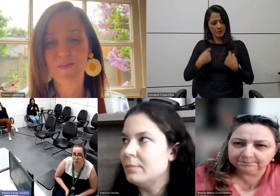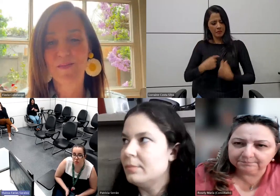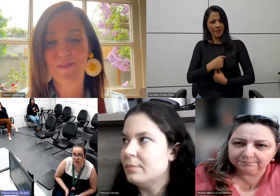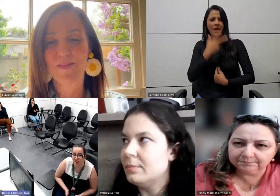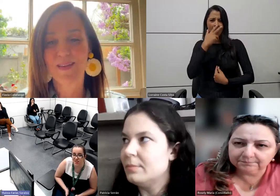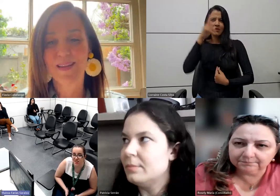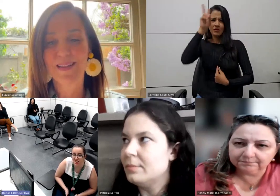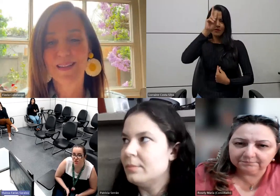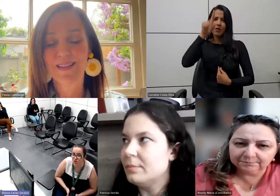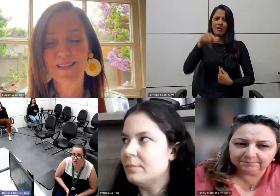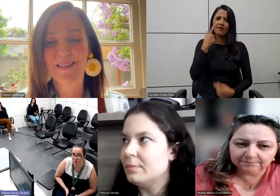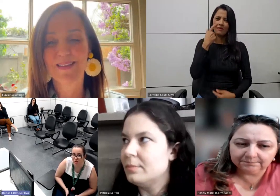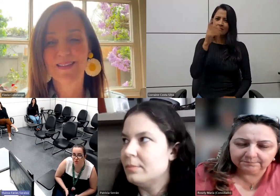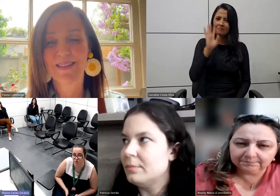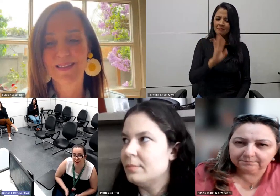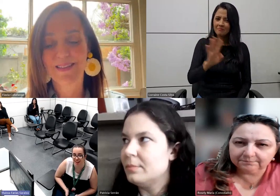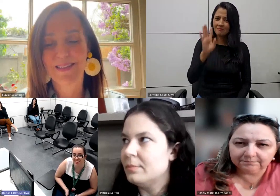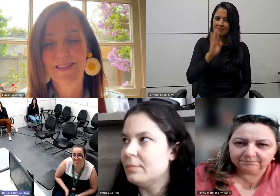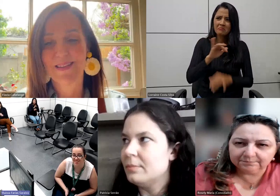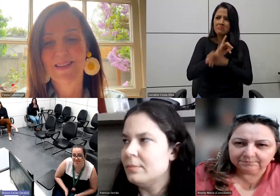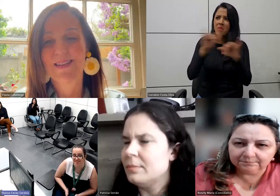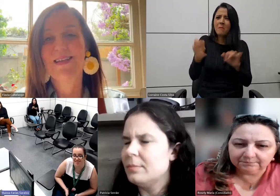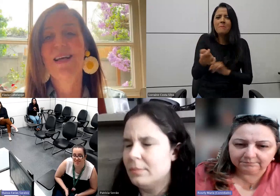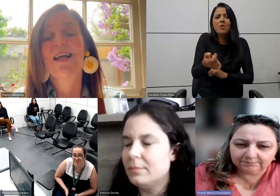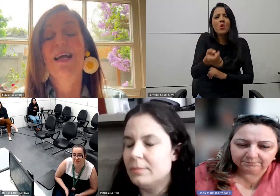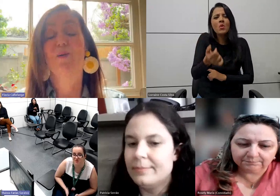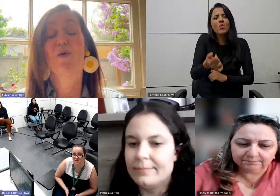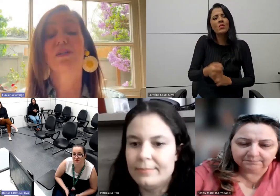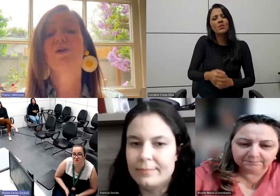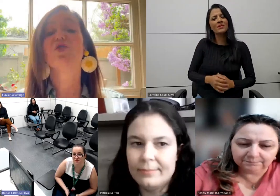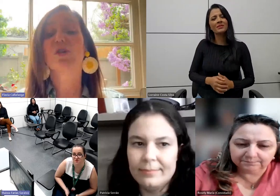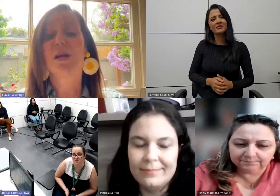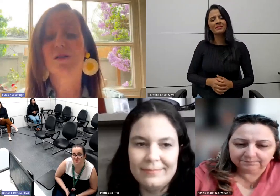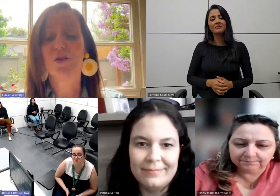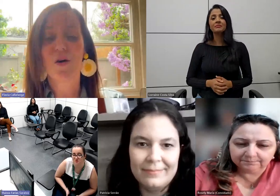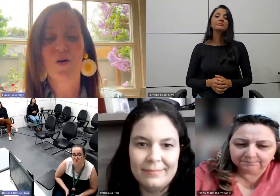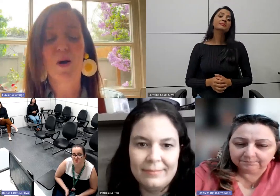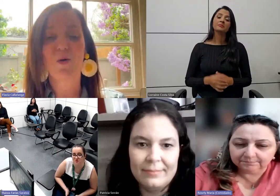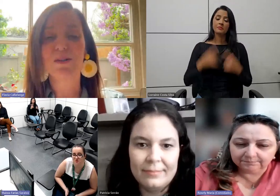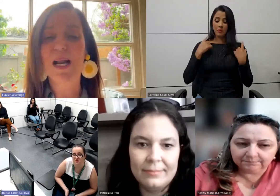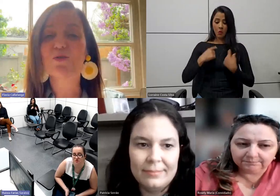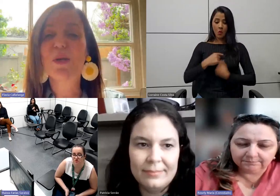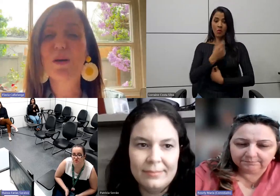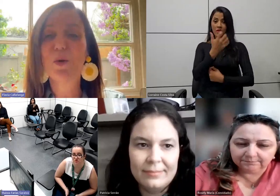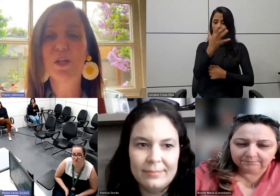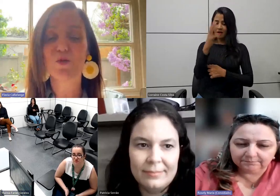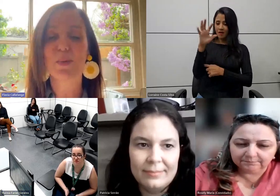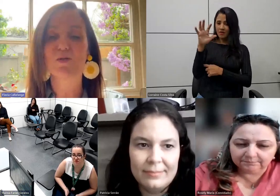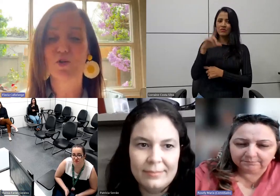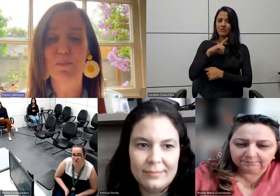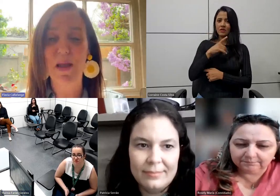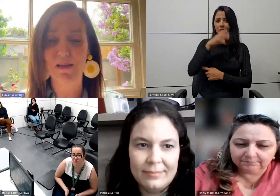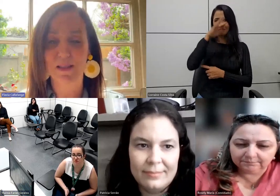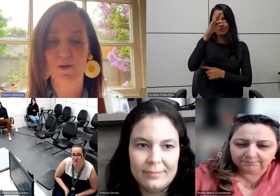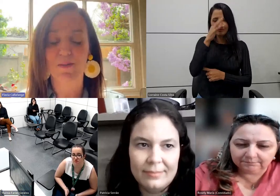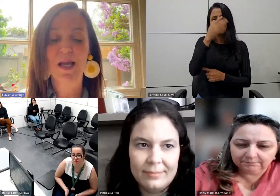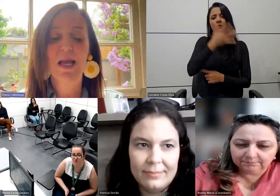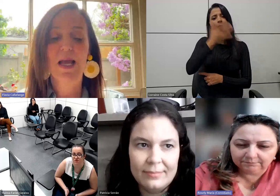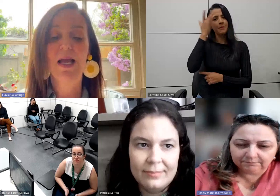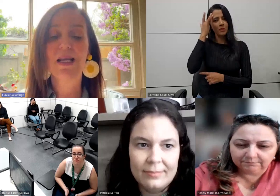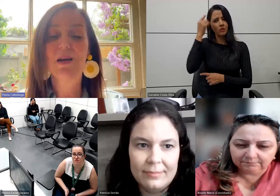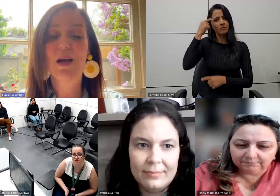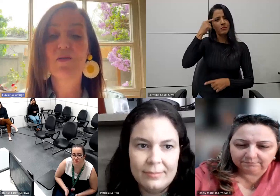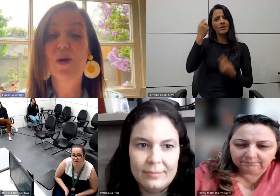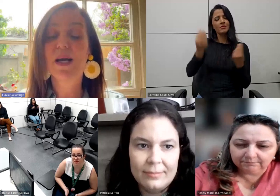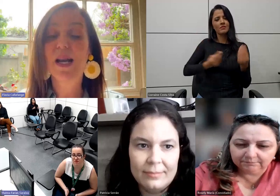história é bem interessante e não é muito divulgada, né? O cordão de girassol, a cidade do que muitas pessoas pensam,